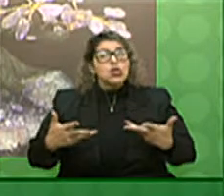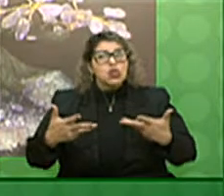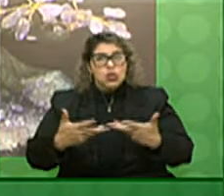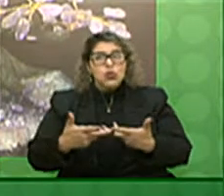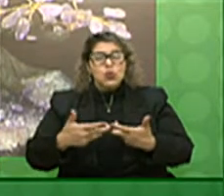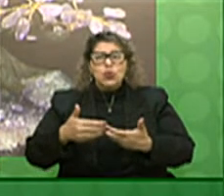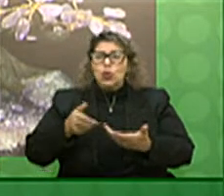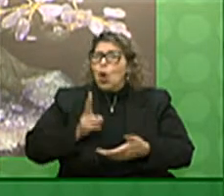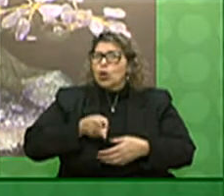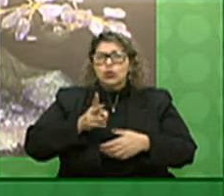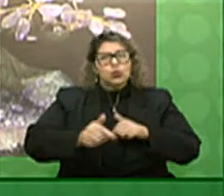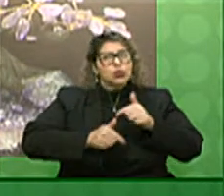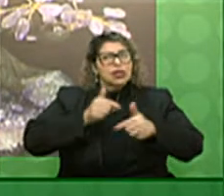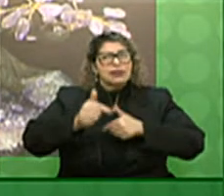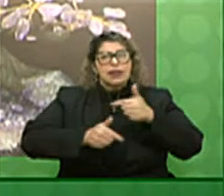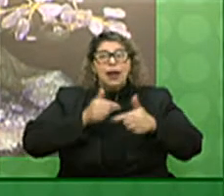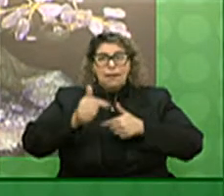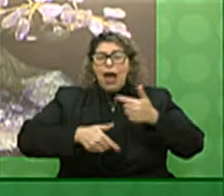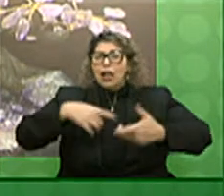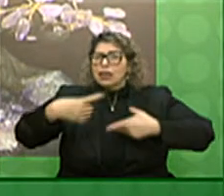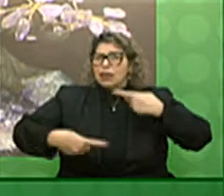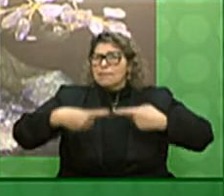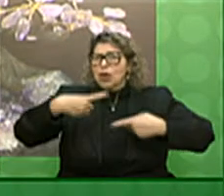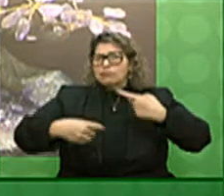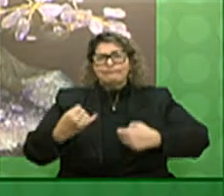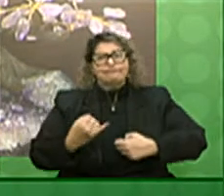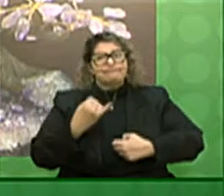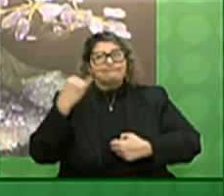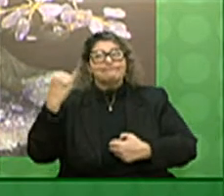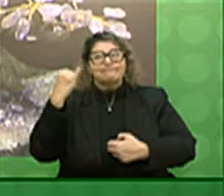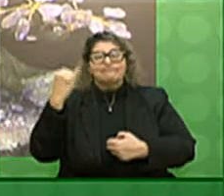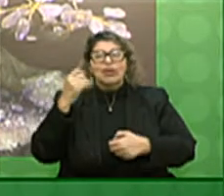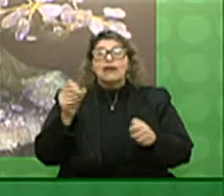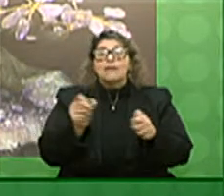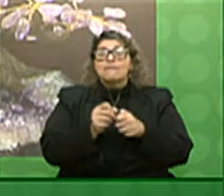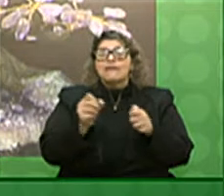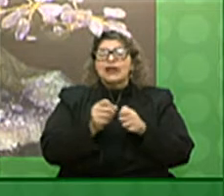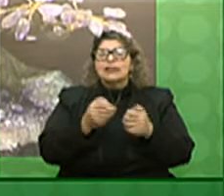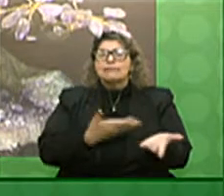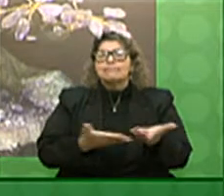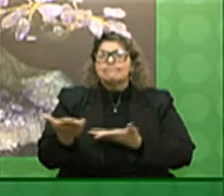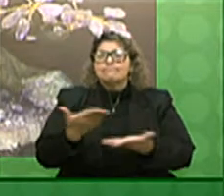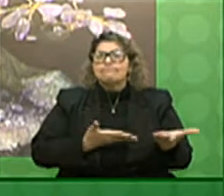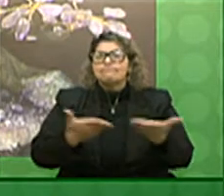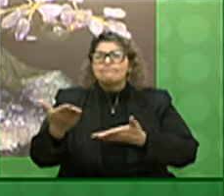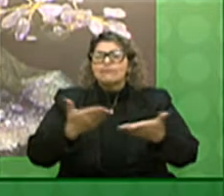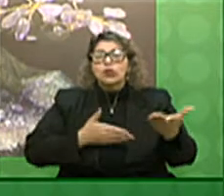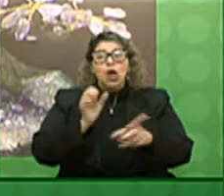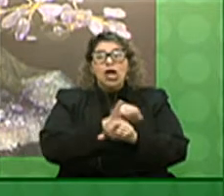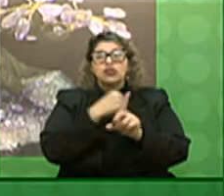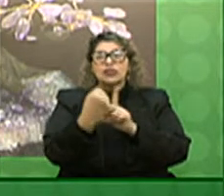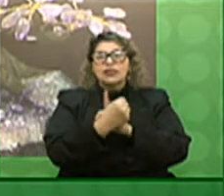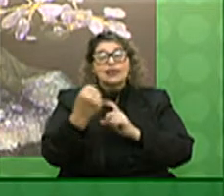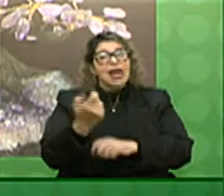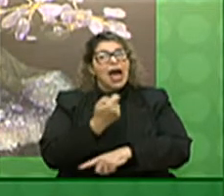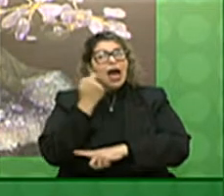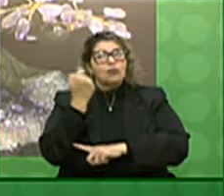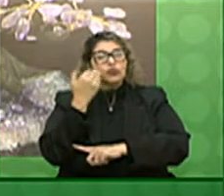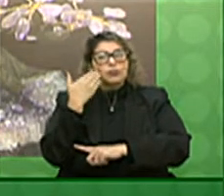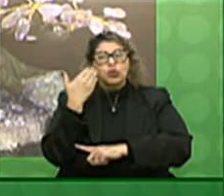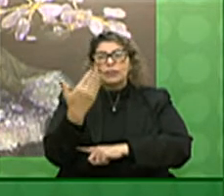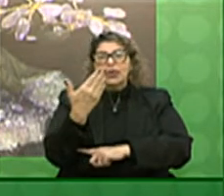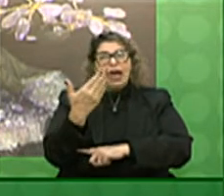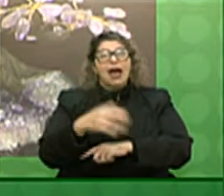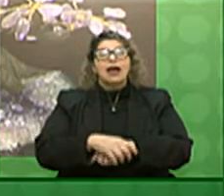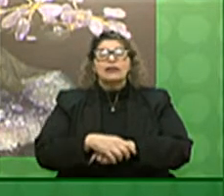andamento a esses importantes debates e fazer essa interação com a sociedade gaúcha então muito obrigado